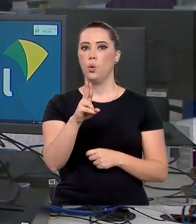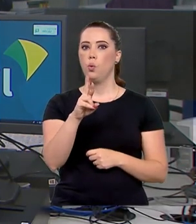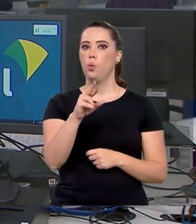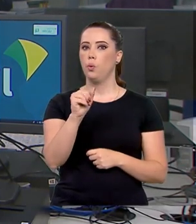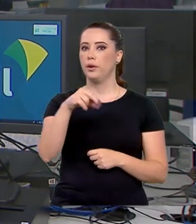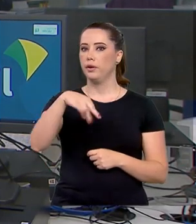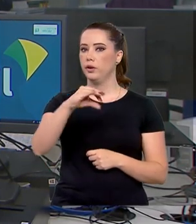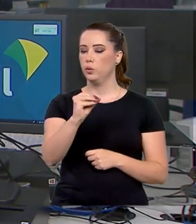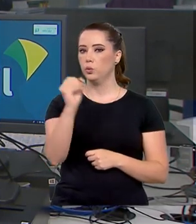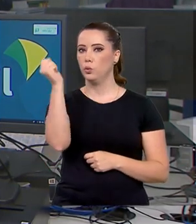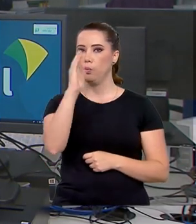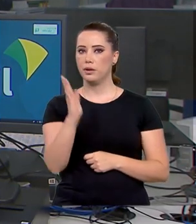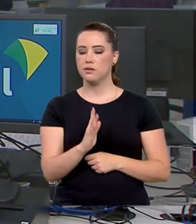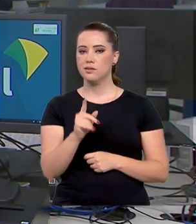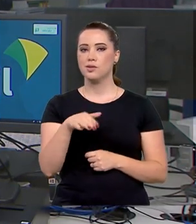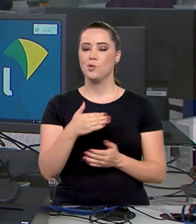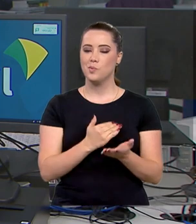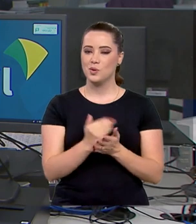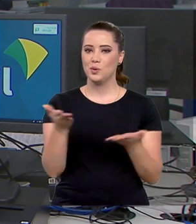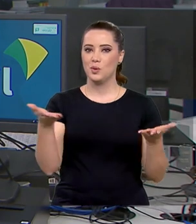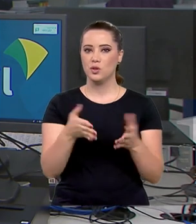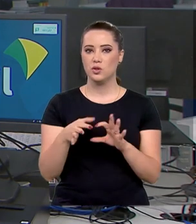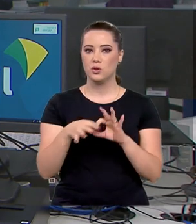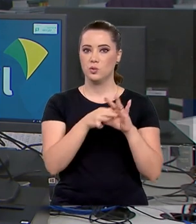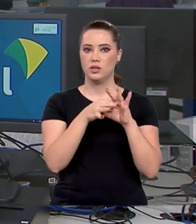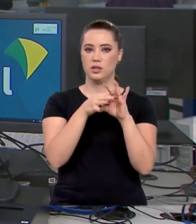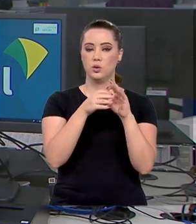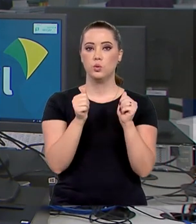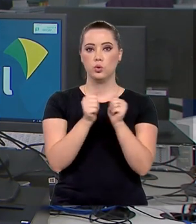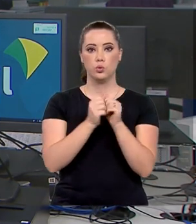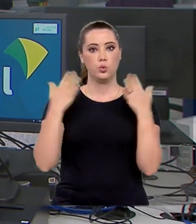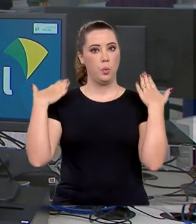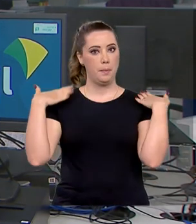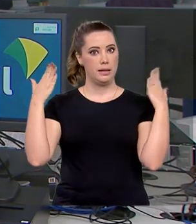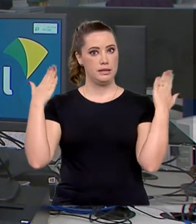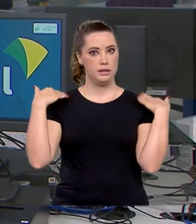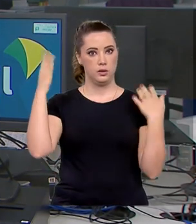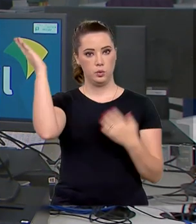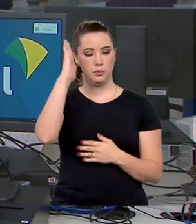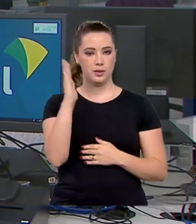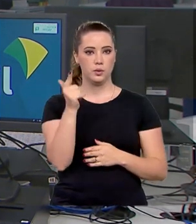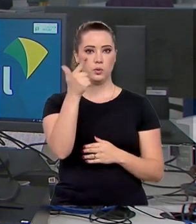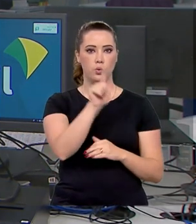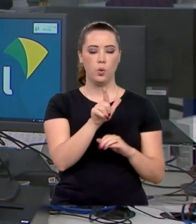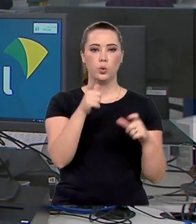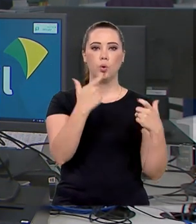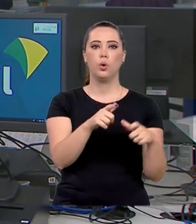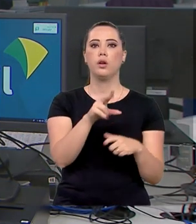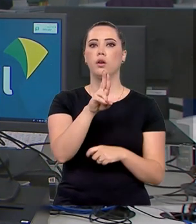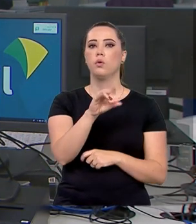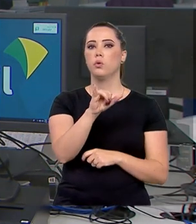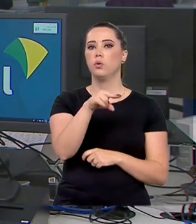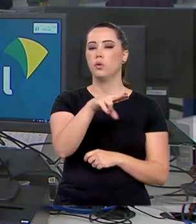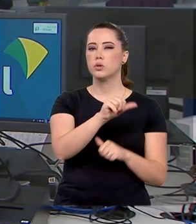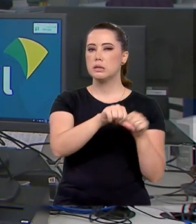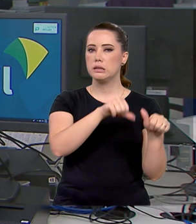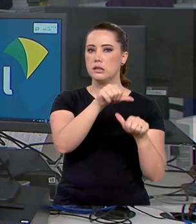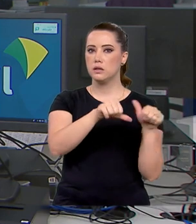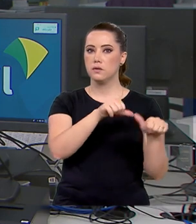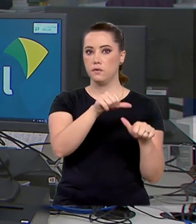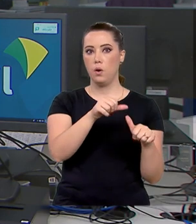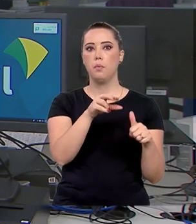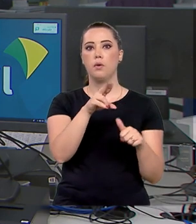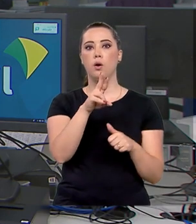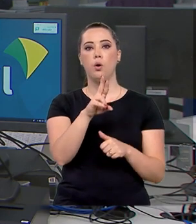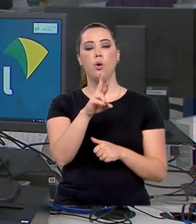no Brasil foi dado hoje. Foi inaugurada, em parceria com a Marinha do Brasil, mais uma etapa da usina de enriquecimento de urânio na fábrica